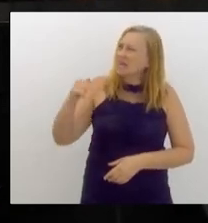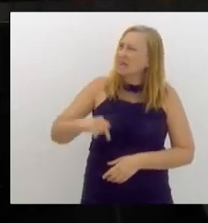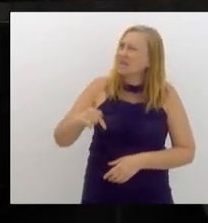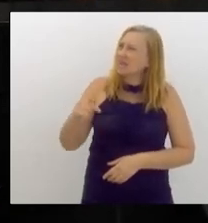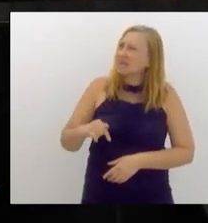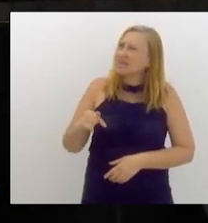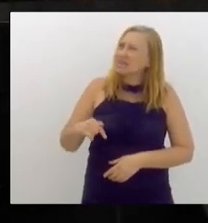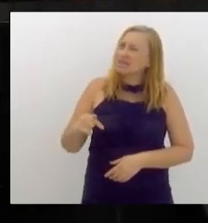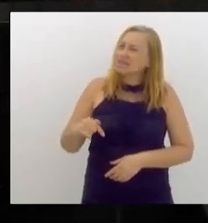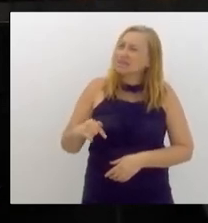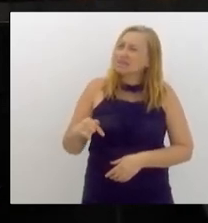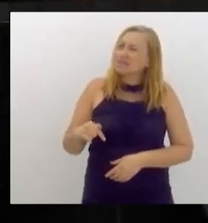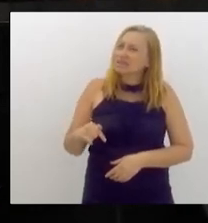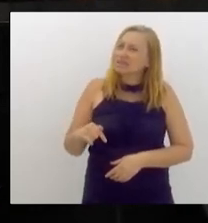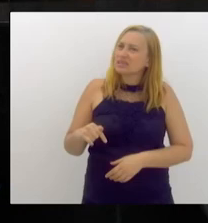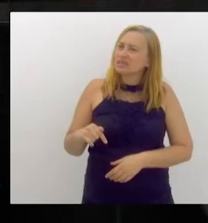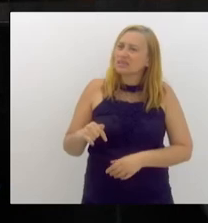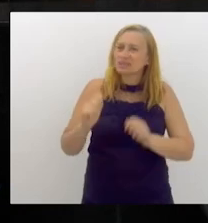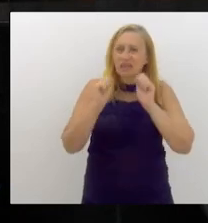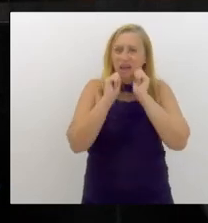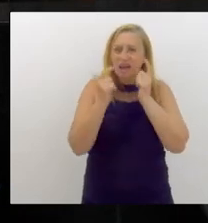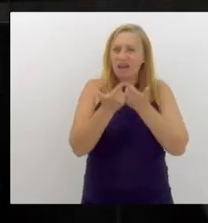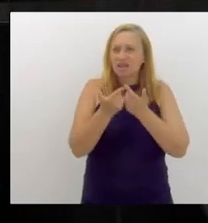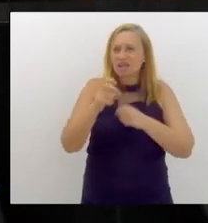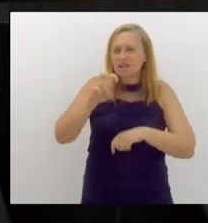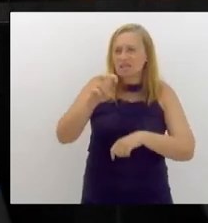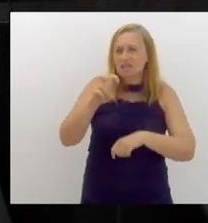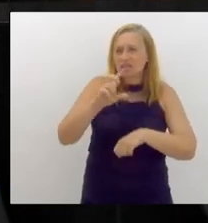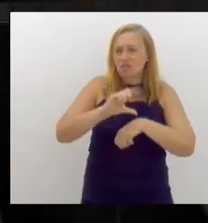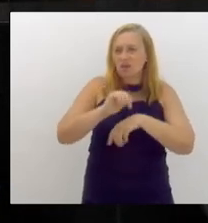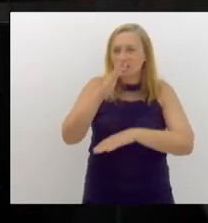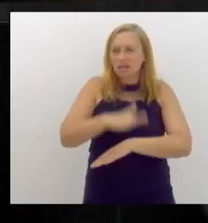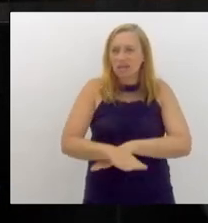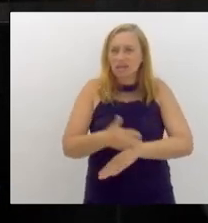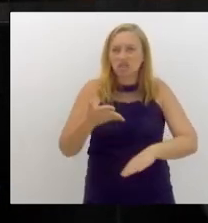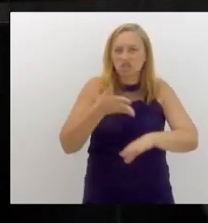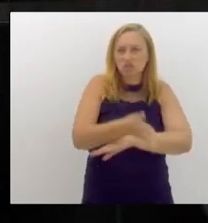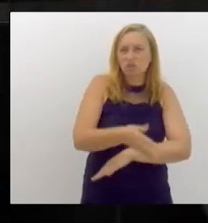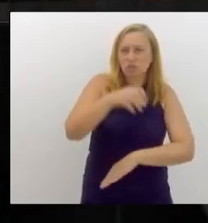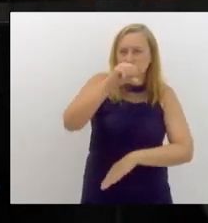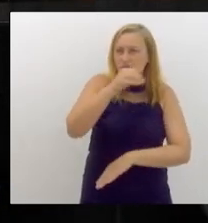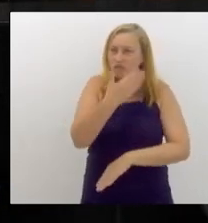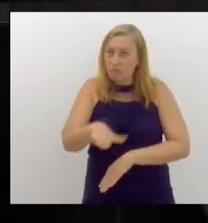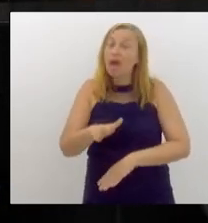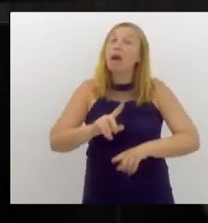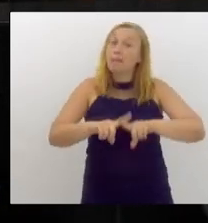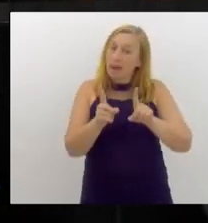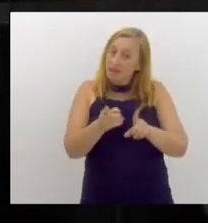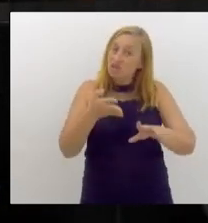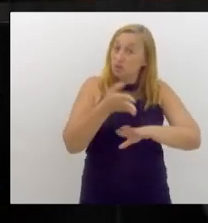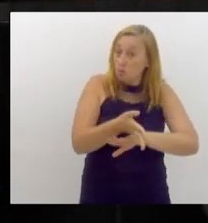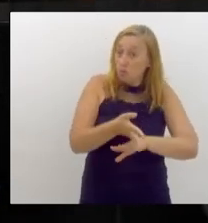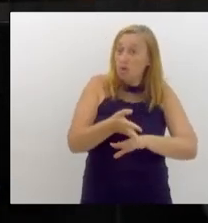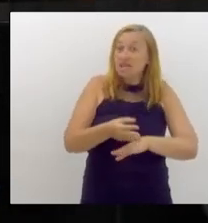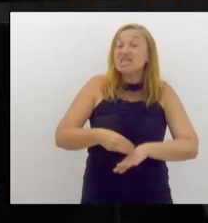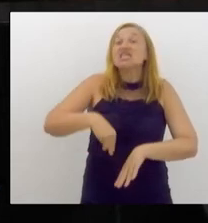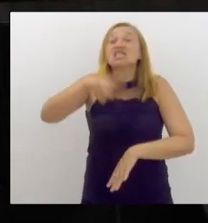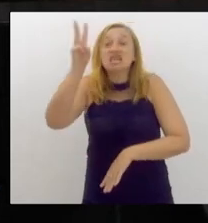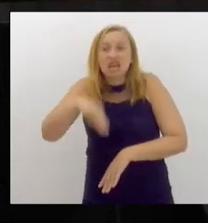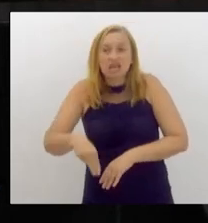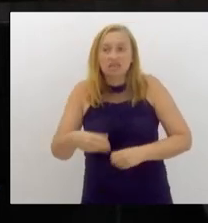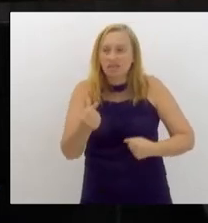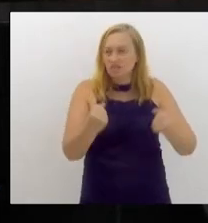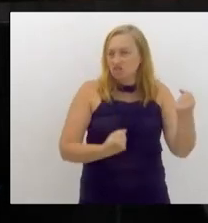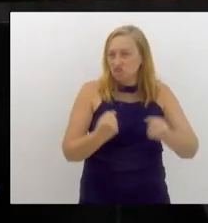da Zona do Sul, às cinco, chegou a nove e meia, mas chegou. Porque quem estava de